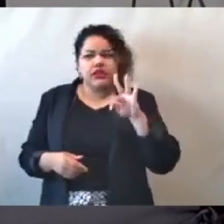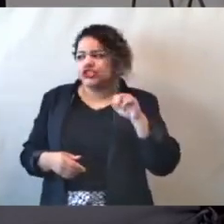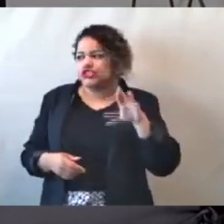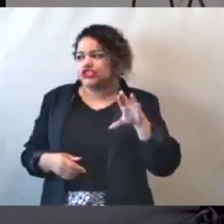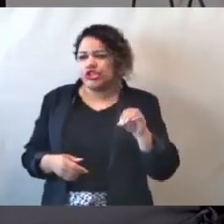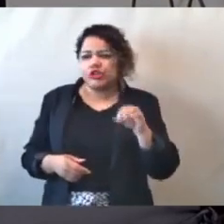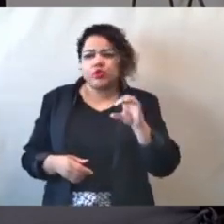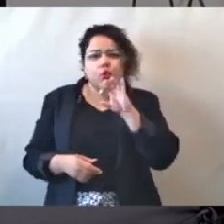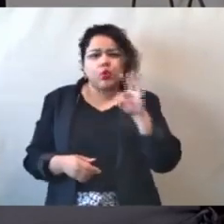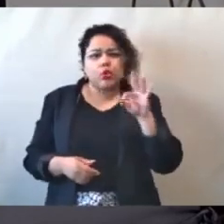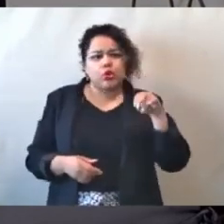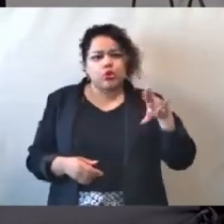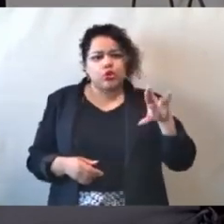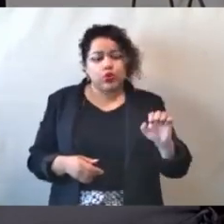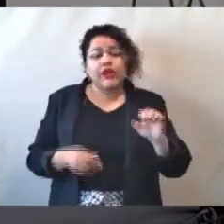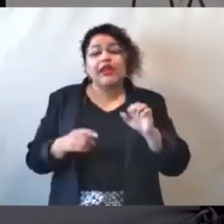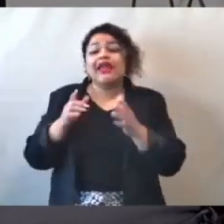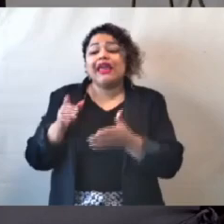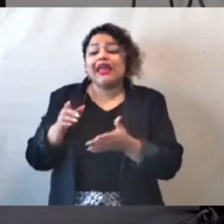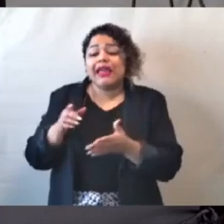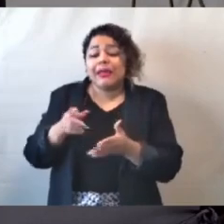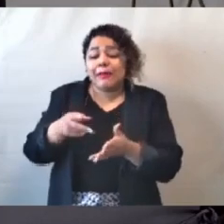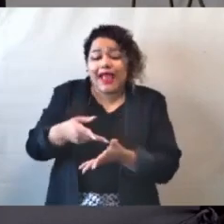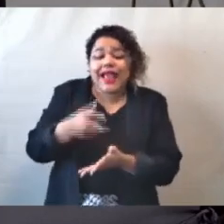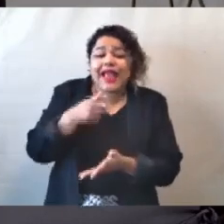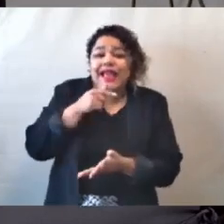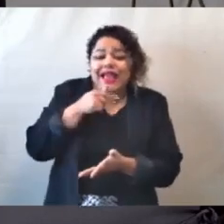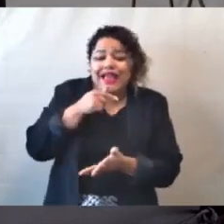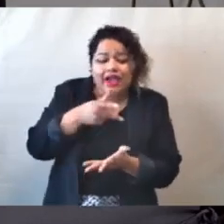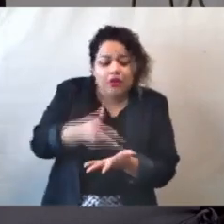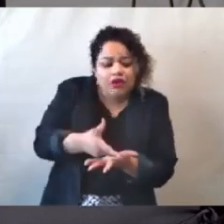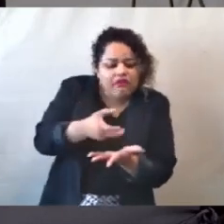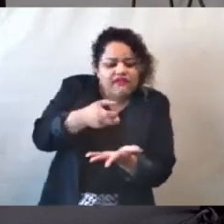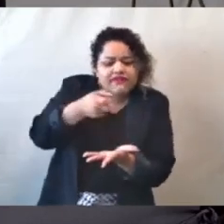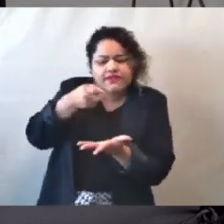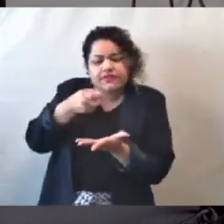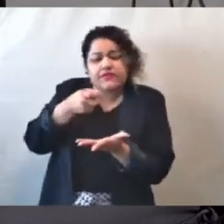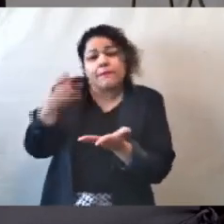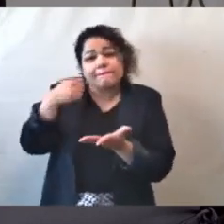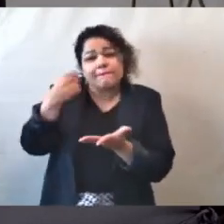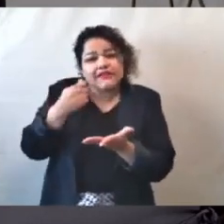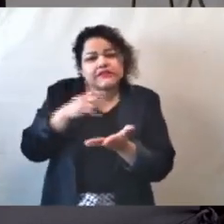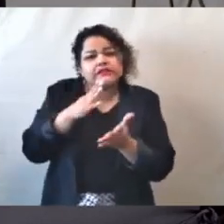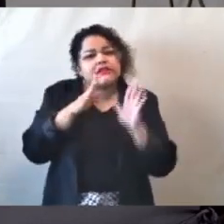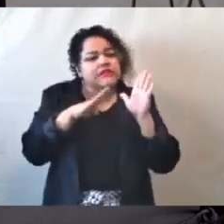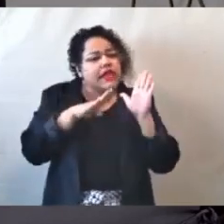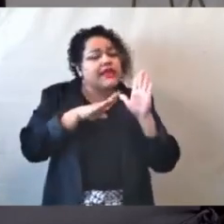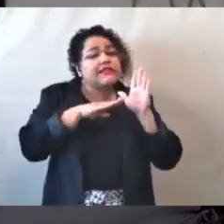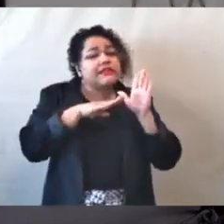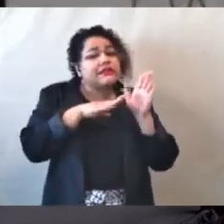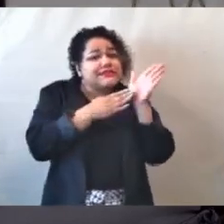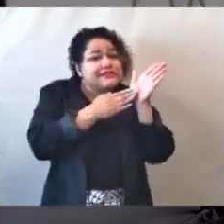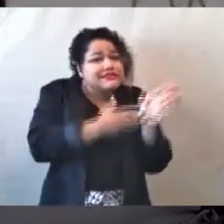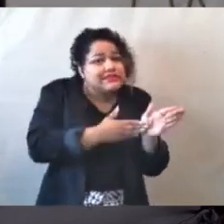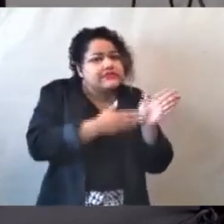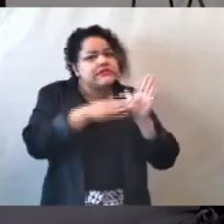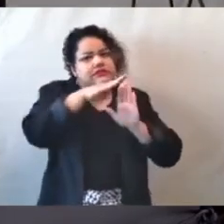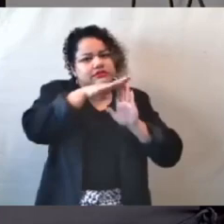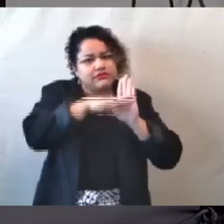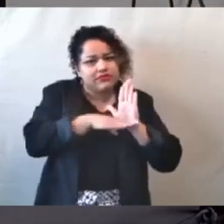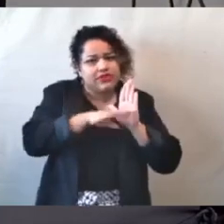parâmetros seja realizado por laboratório acreditado junto ao Inmetro, seguindo as recomendações do Guia Nacional de Coleta e Preservação de Amostras,